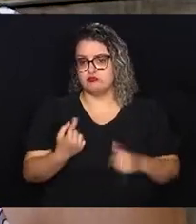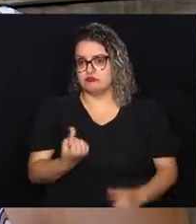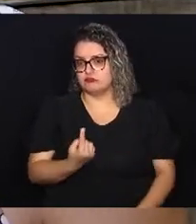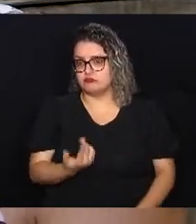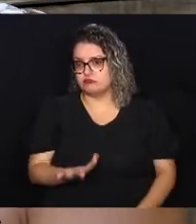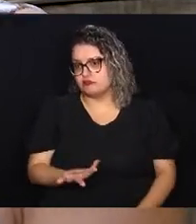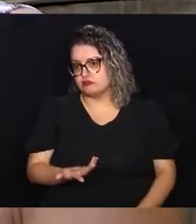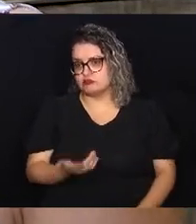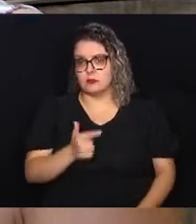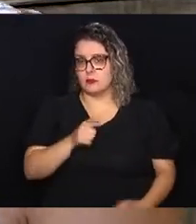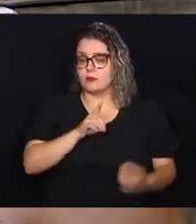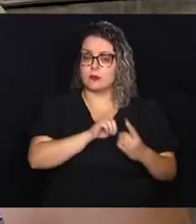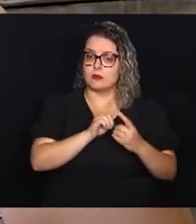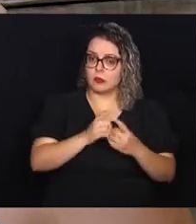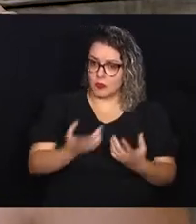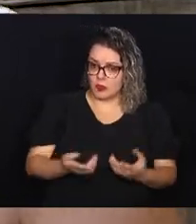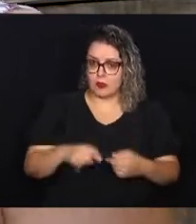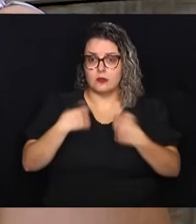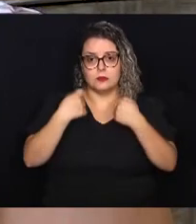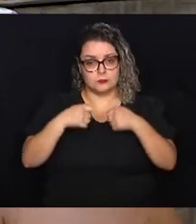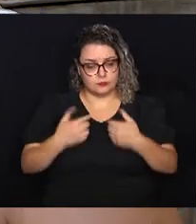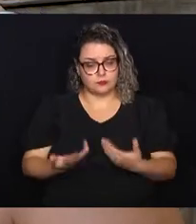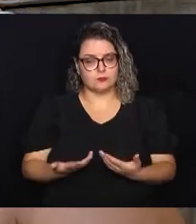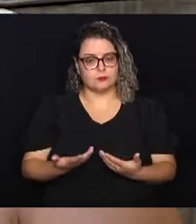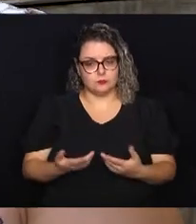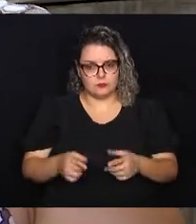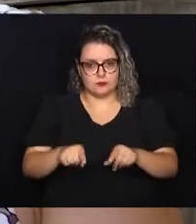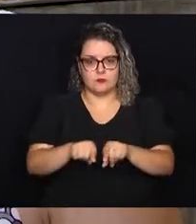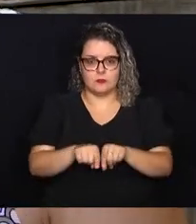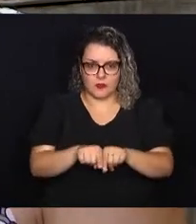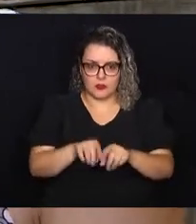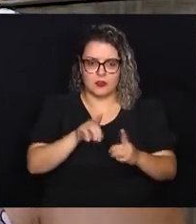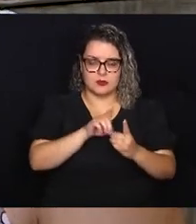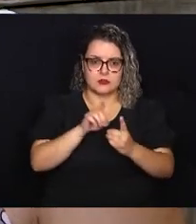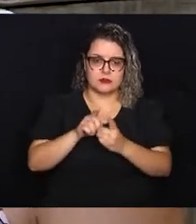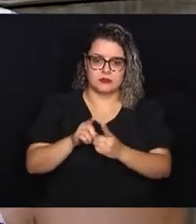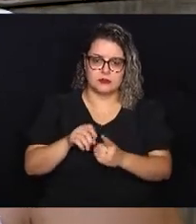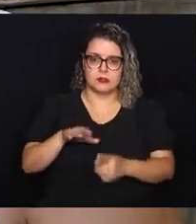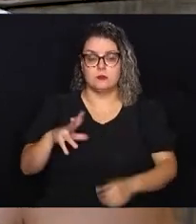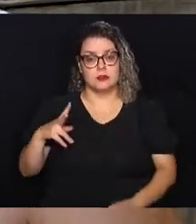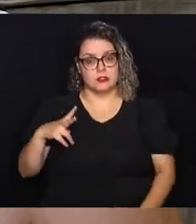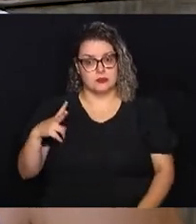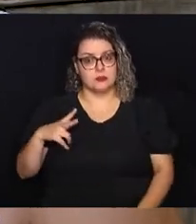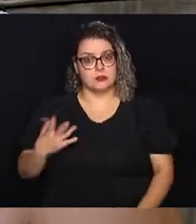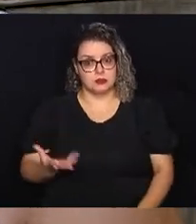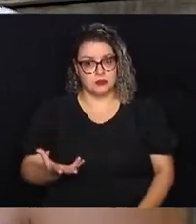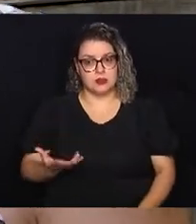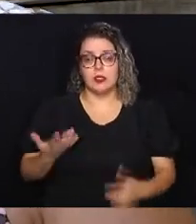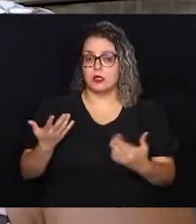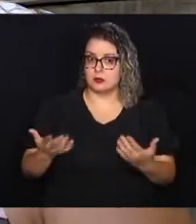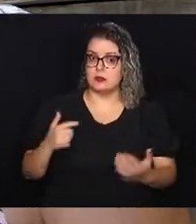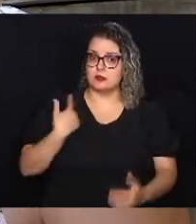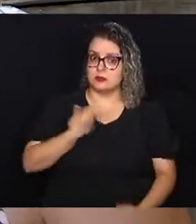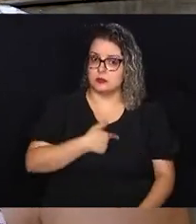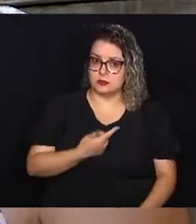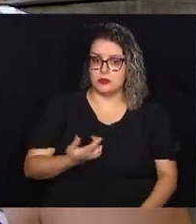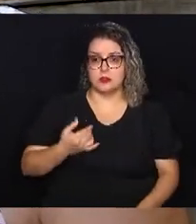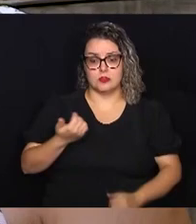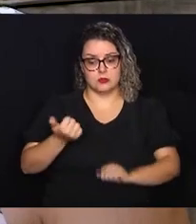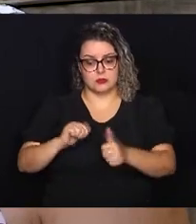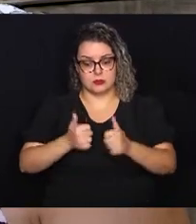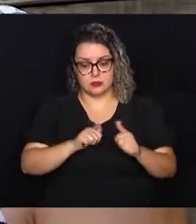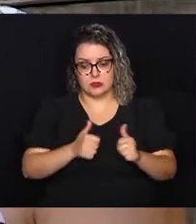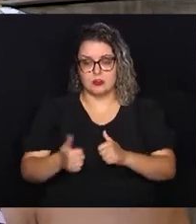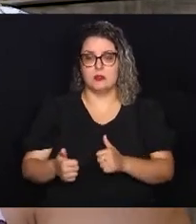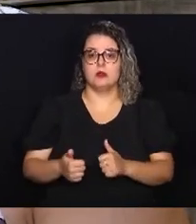ali isoladas, ficam sem esse atendimento e elas precisam também desse atendimento mais individualizado. Então, se a gente for